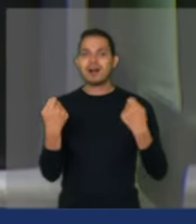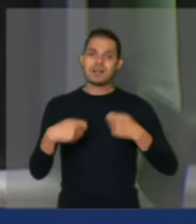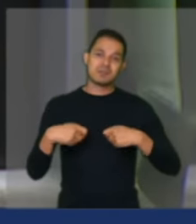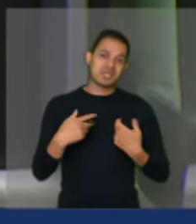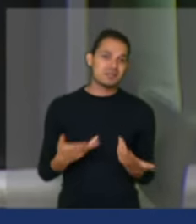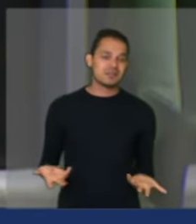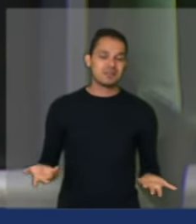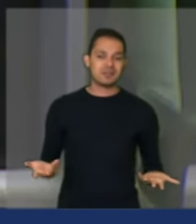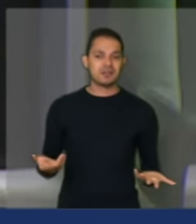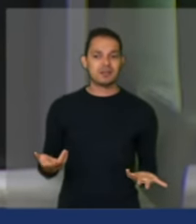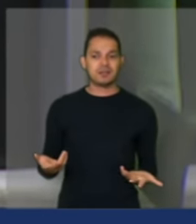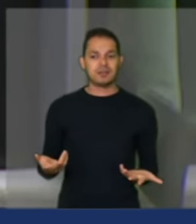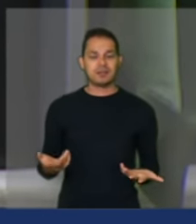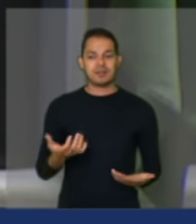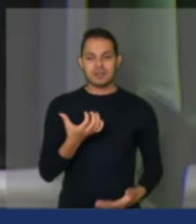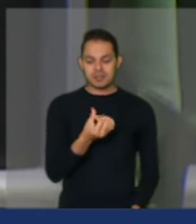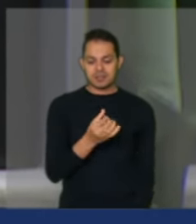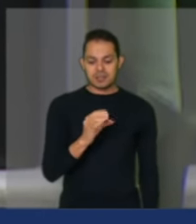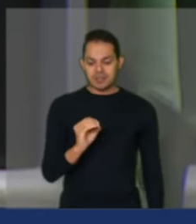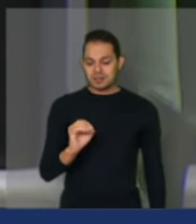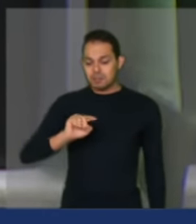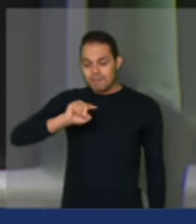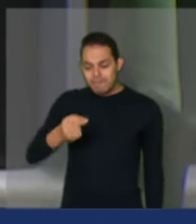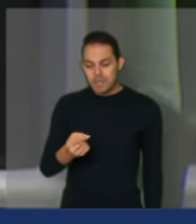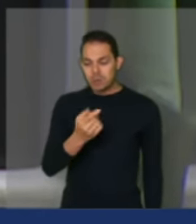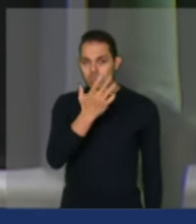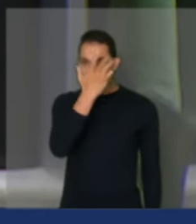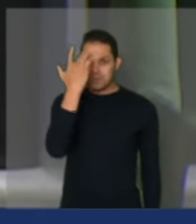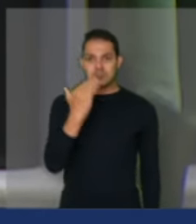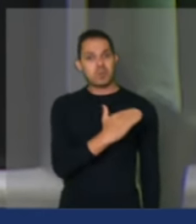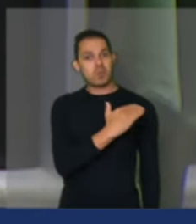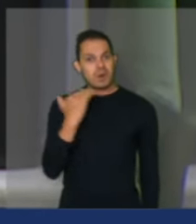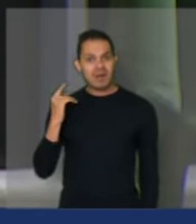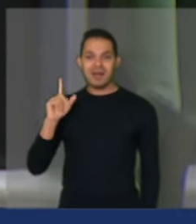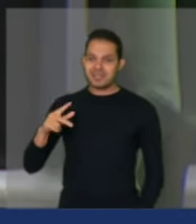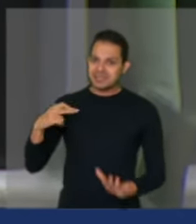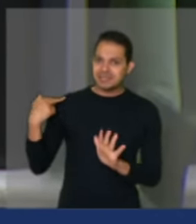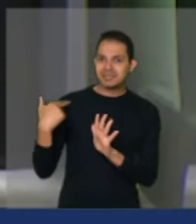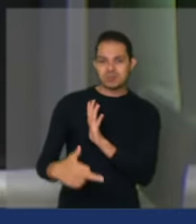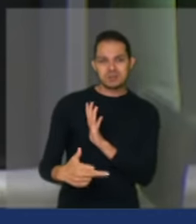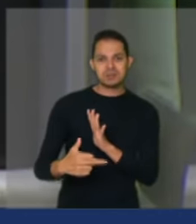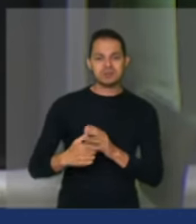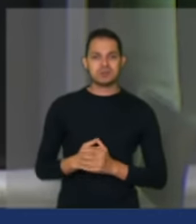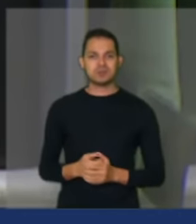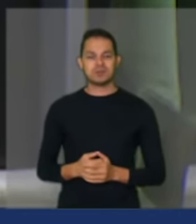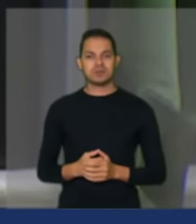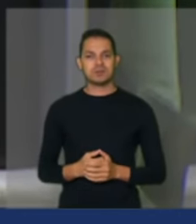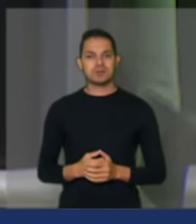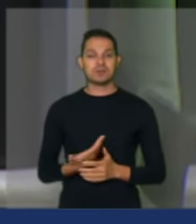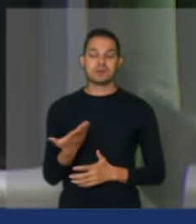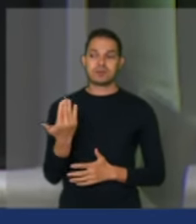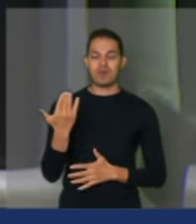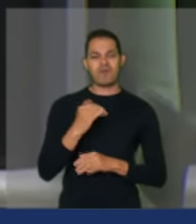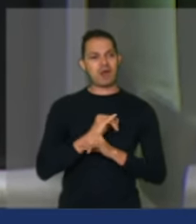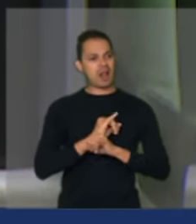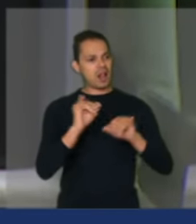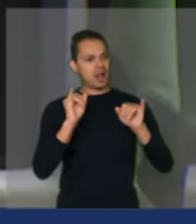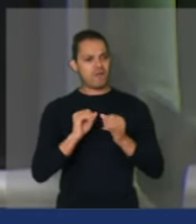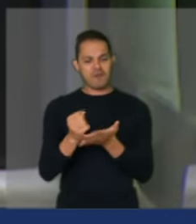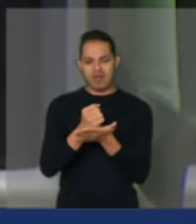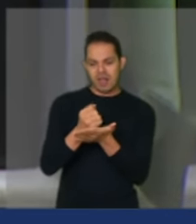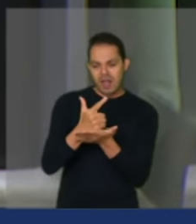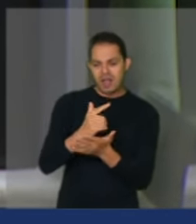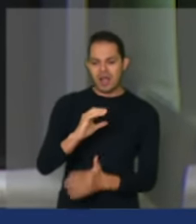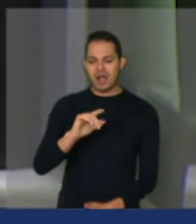tom. 600 mil mortes. Isso é genocídio de quem pregava por aí cloroquina